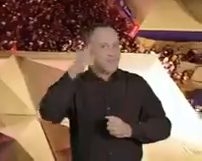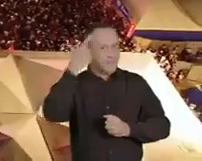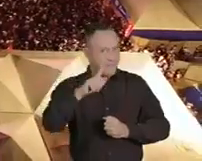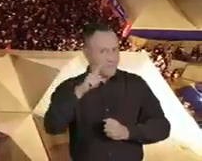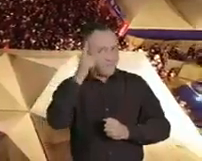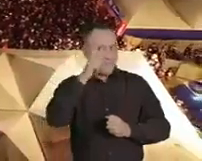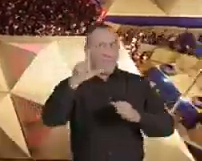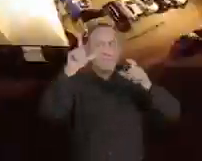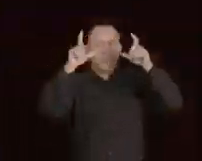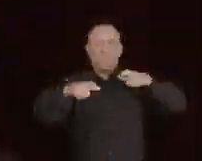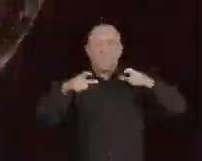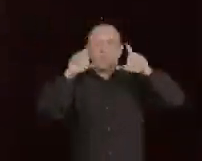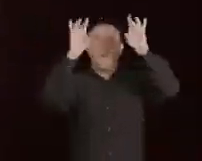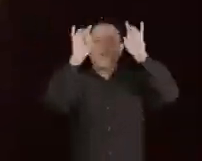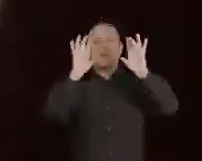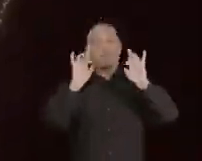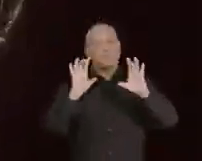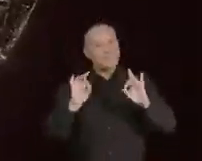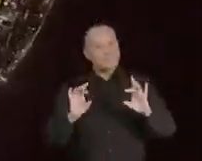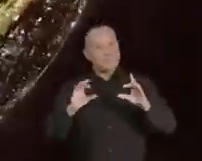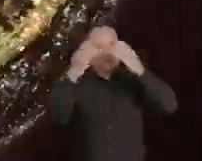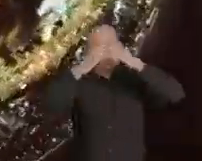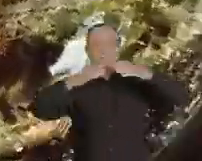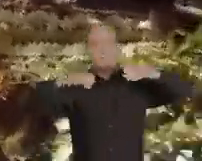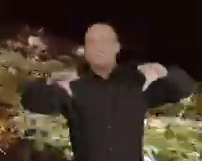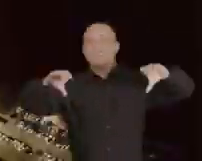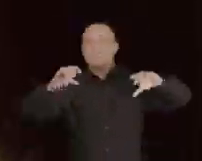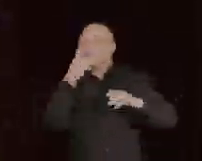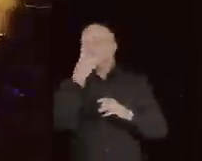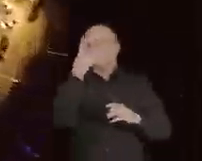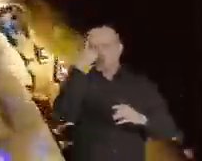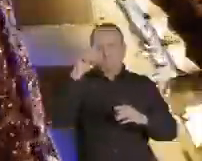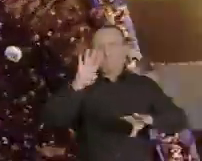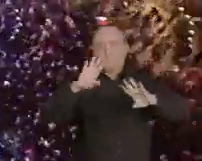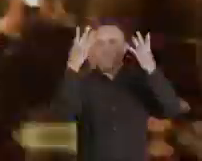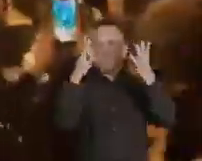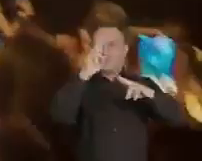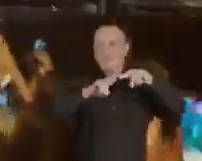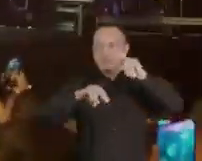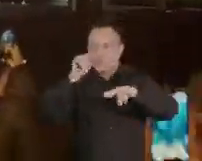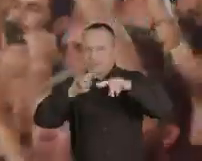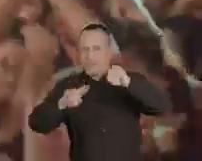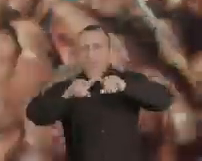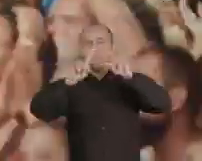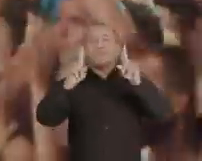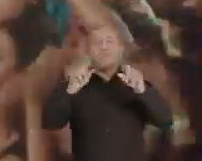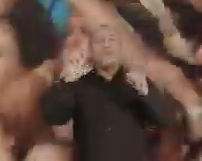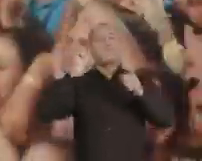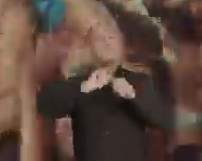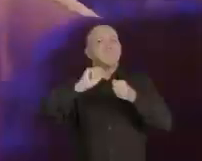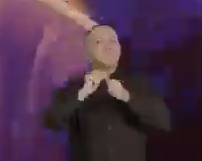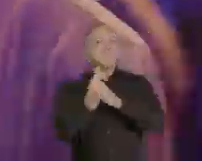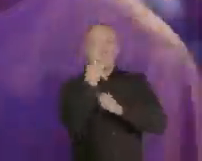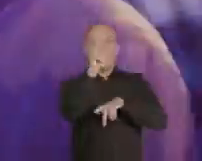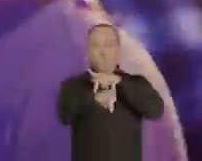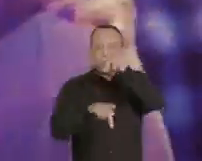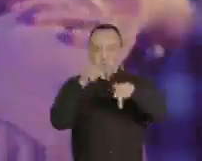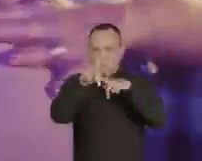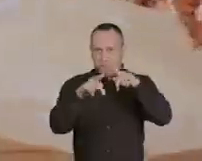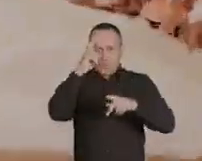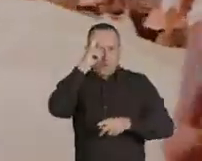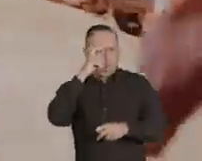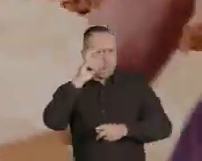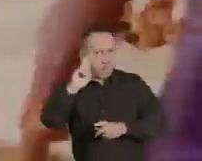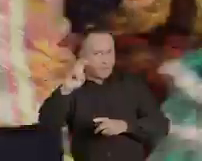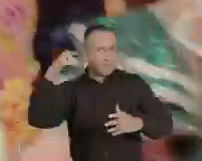mais uma vez, ganhou seu lugar de destaque. Celebramos não apenas os santos juninos, mas aquilo que nos faz ser um só